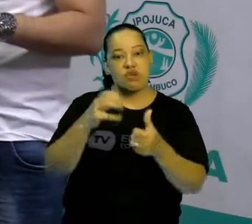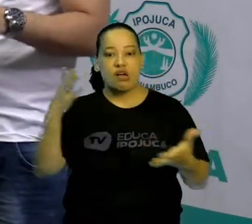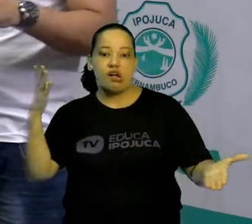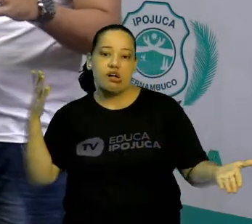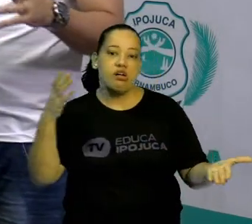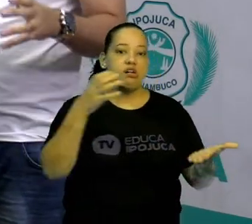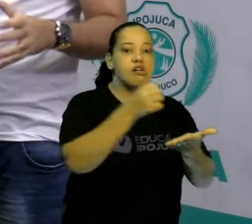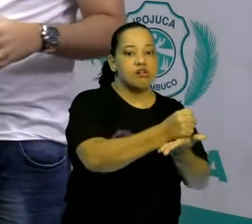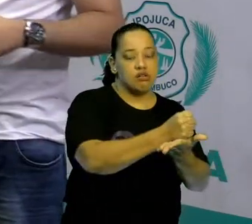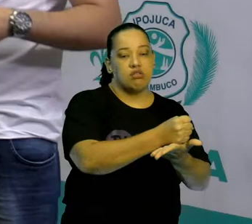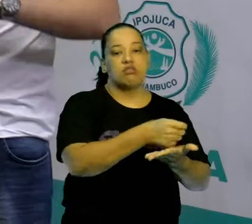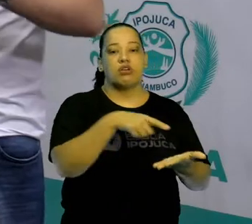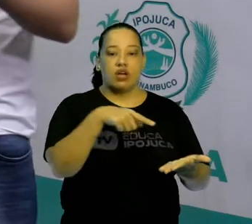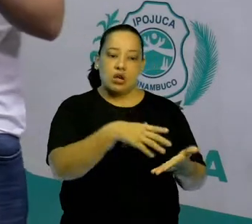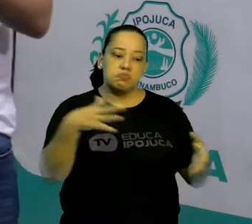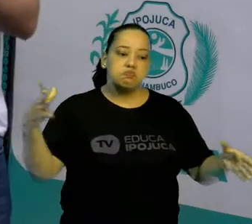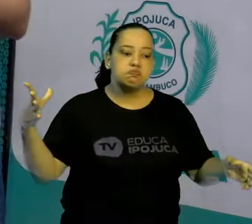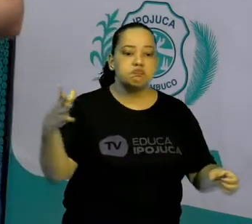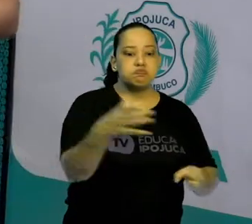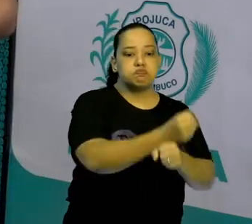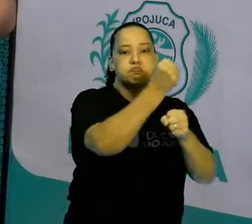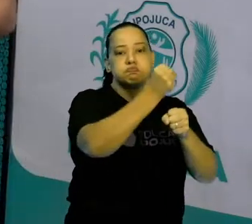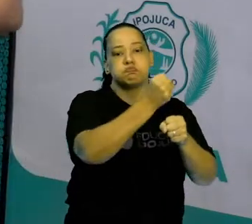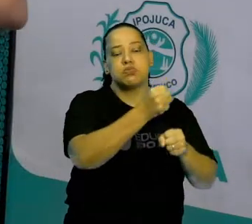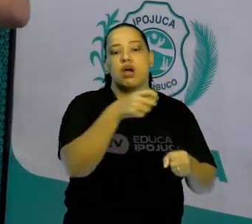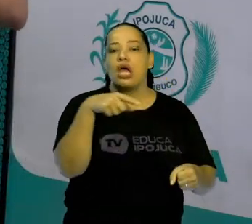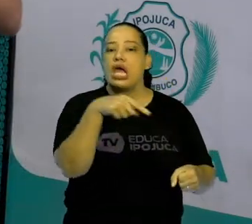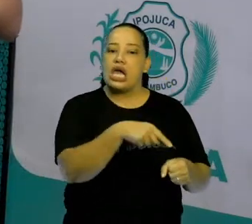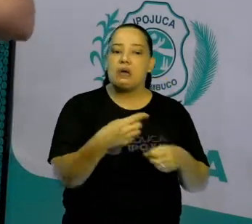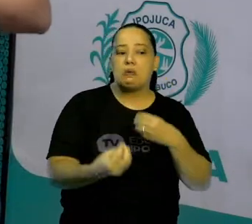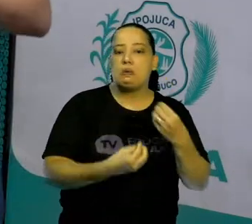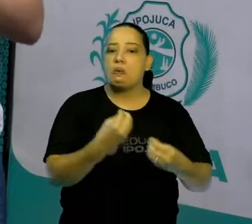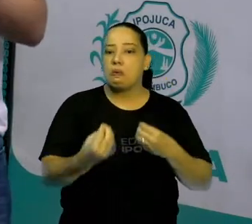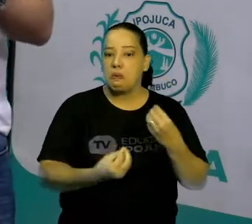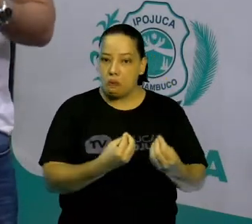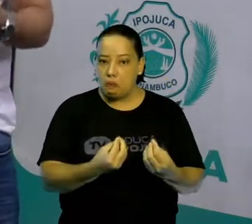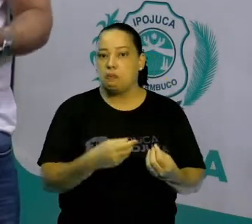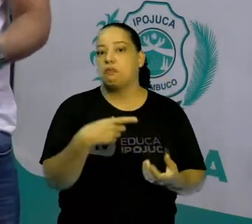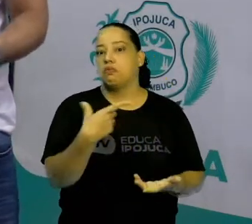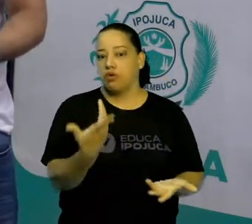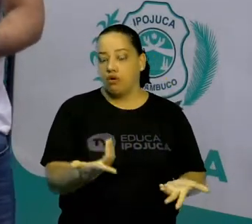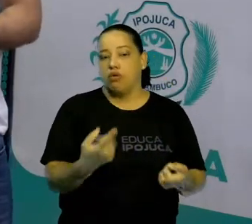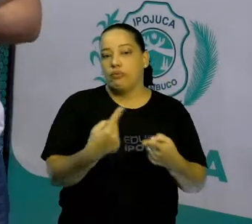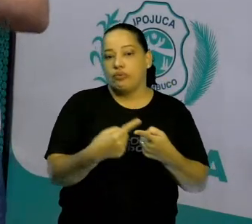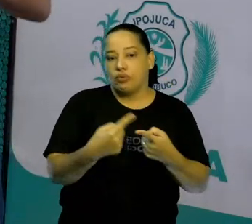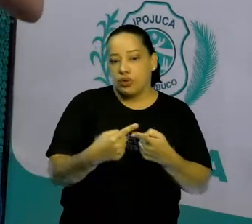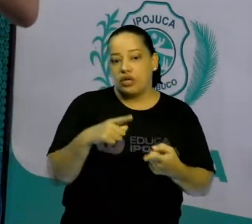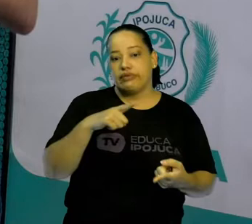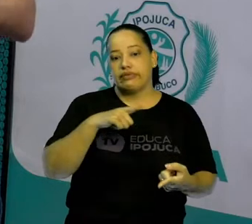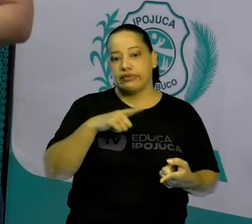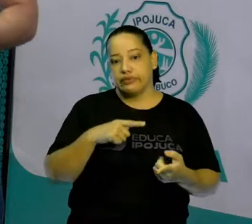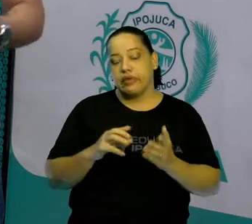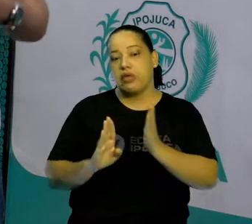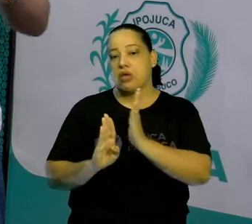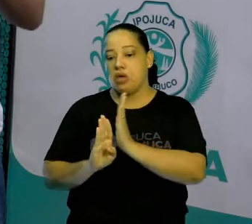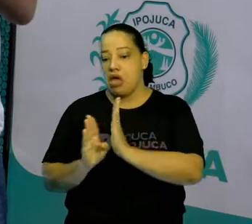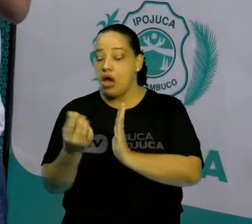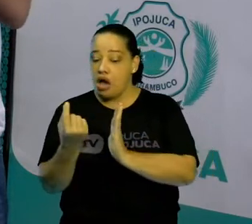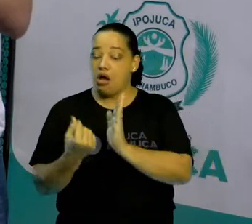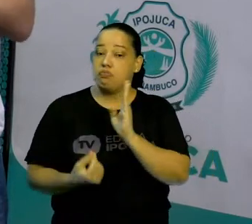ali no século XIV, ele chega ao poder com o apoio da burguesia mercantil e eles vão